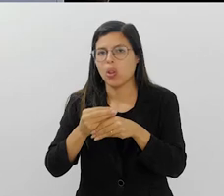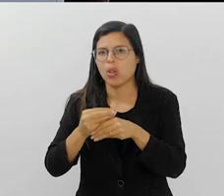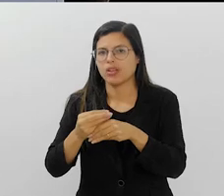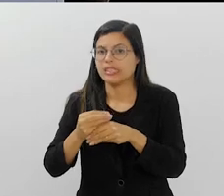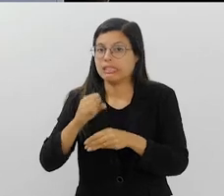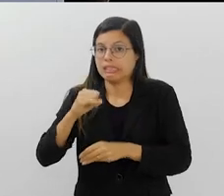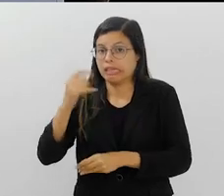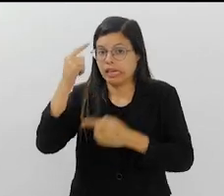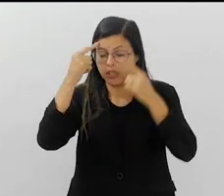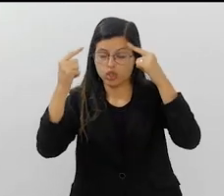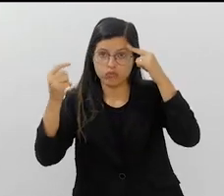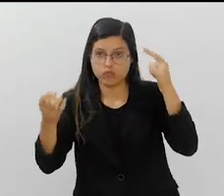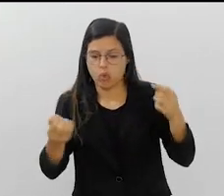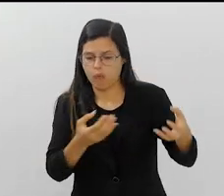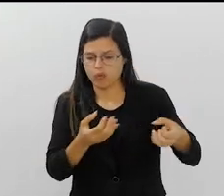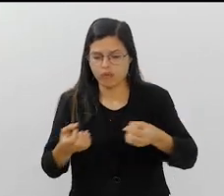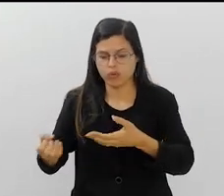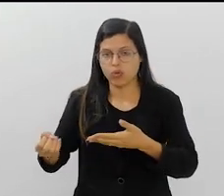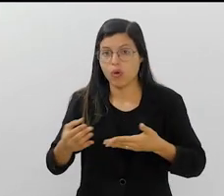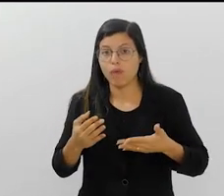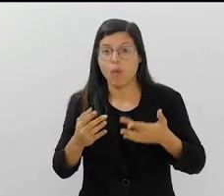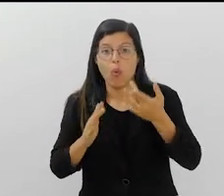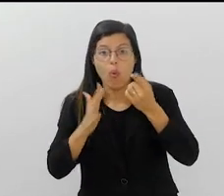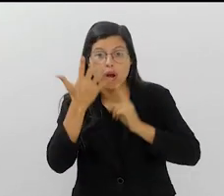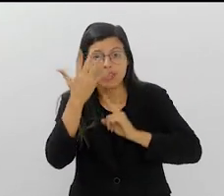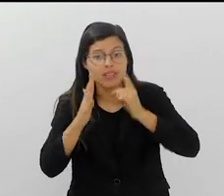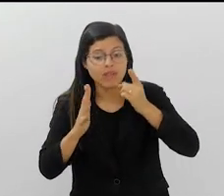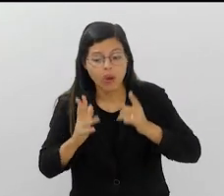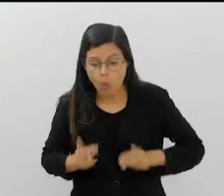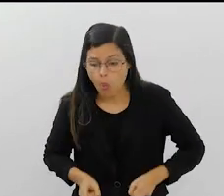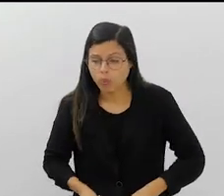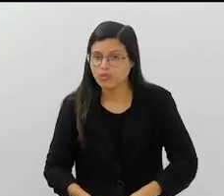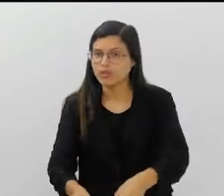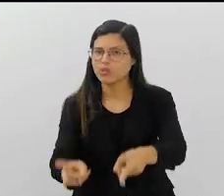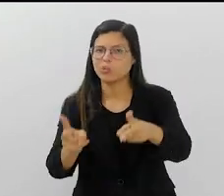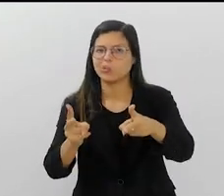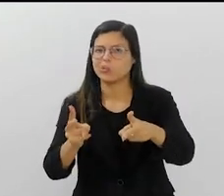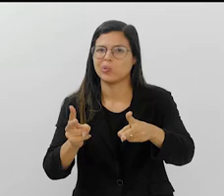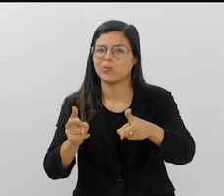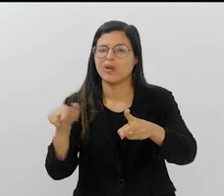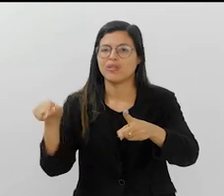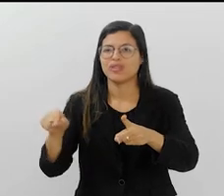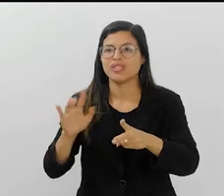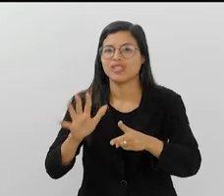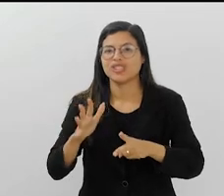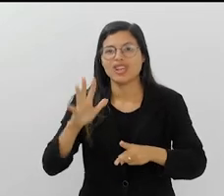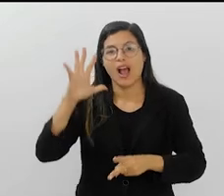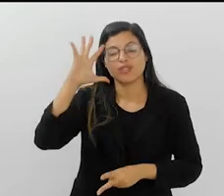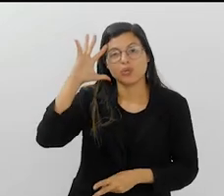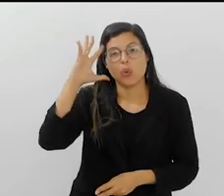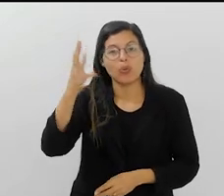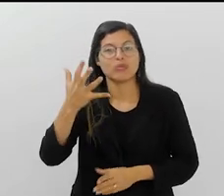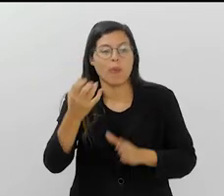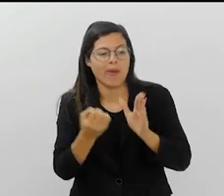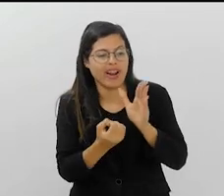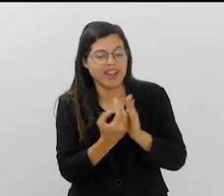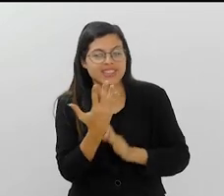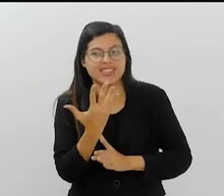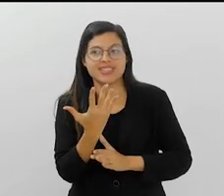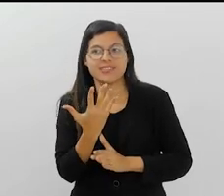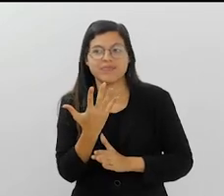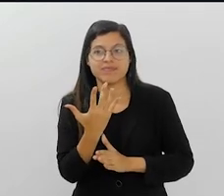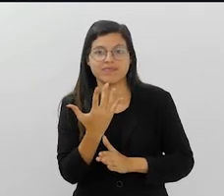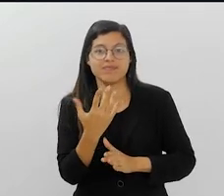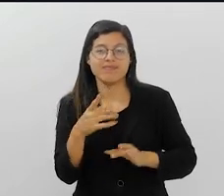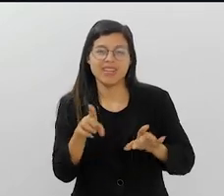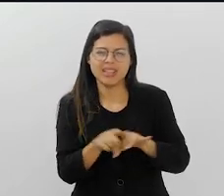itens, se ele for muito criativo. O carnaval é uma criatividade permanente. Quantas soluções você já não teve que dar para...